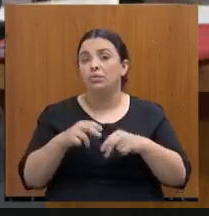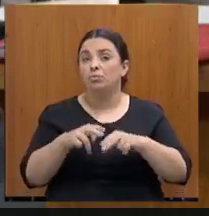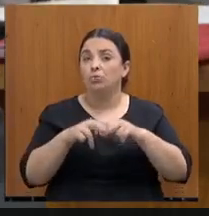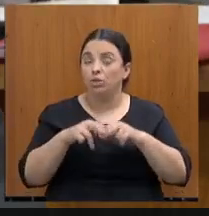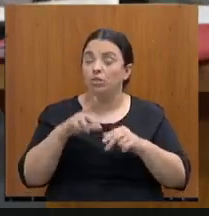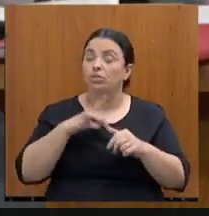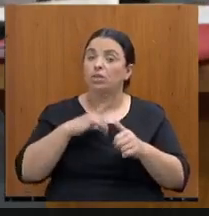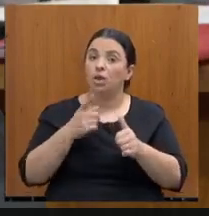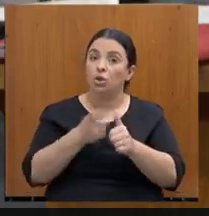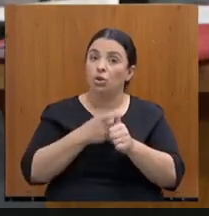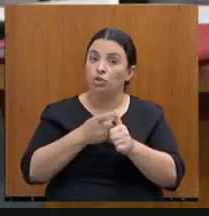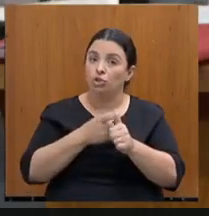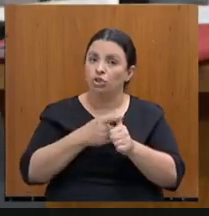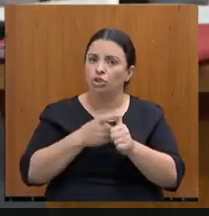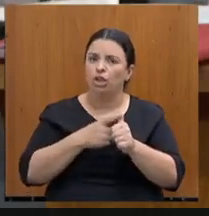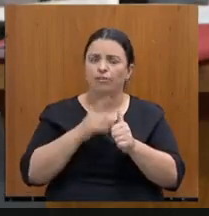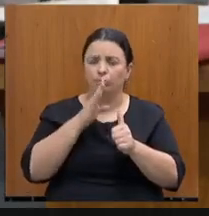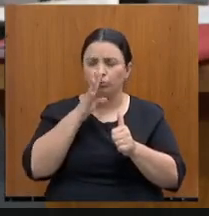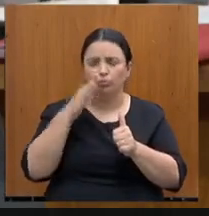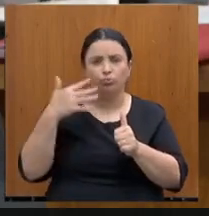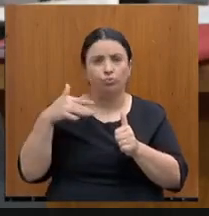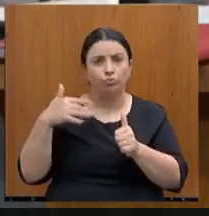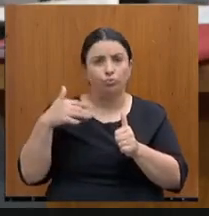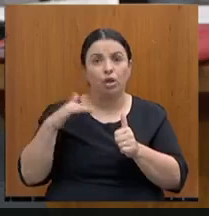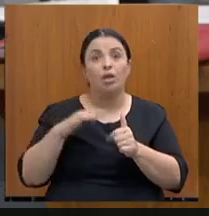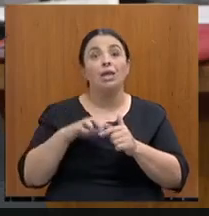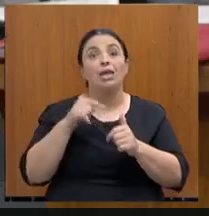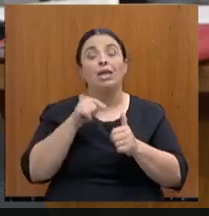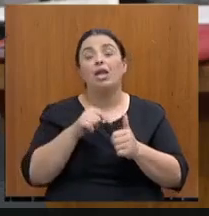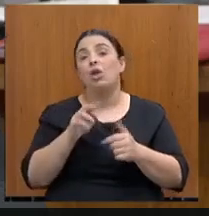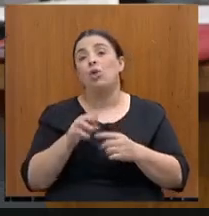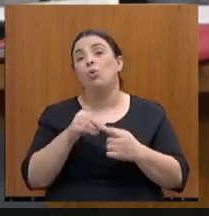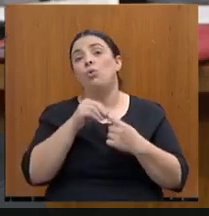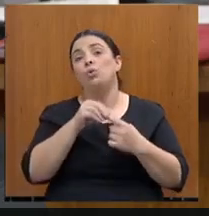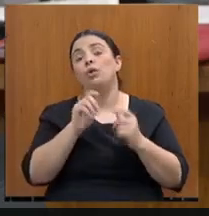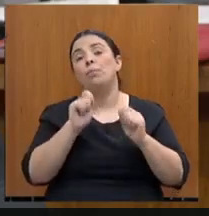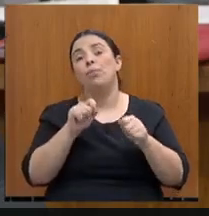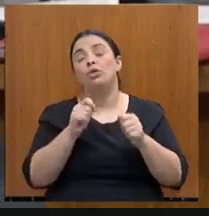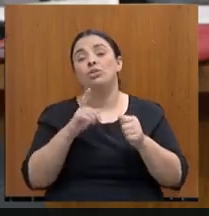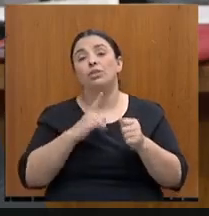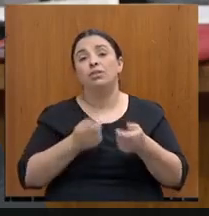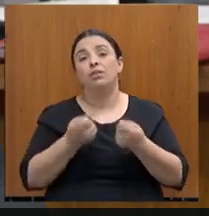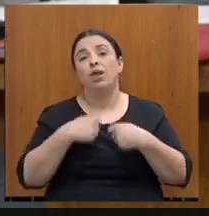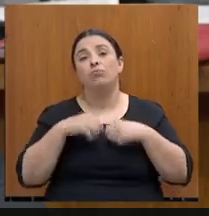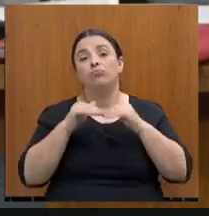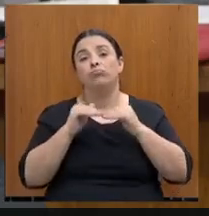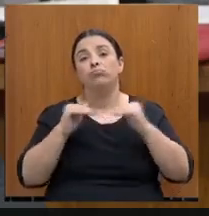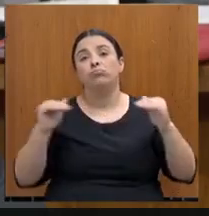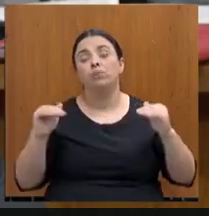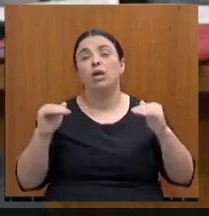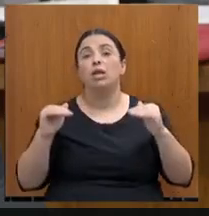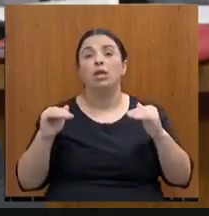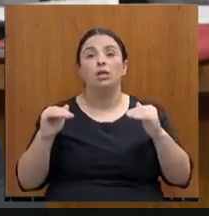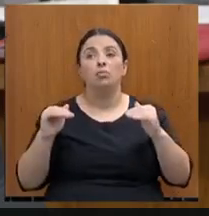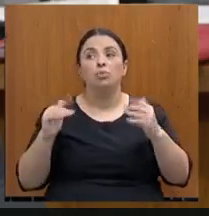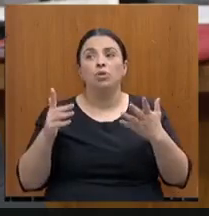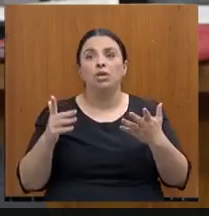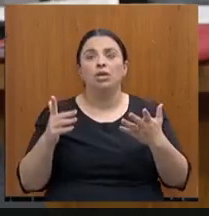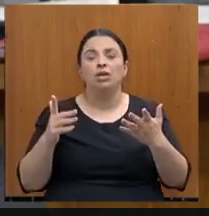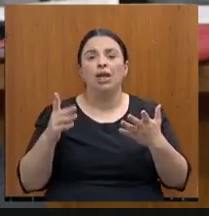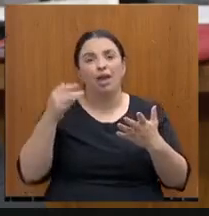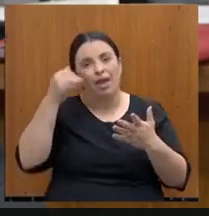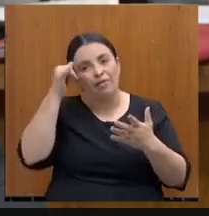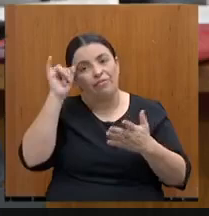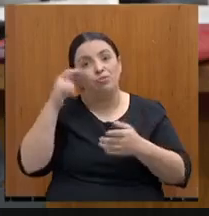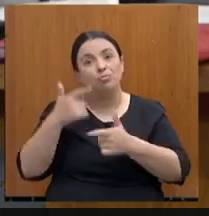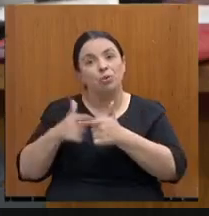grande e ele é a única forma, a nosso ver, que poderia trazer o equacionamento desse endividamento que não traga pressão no caixa, porque